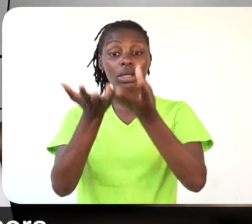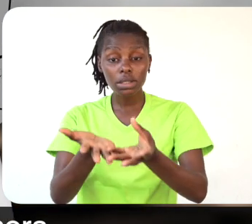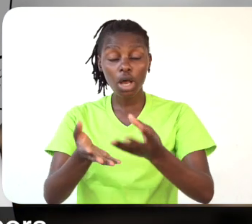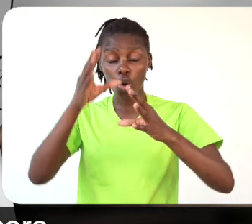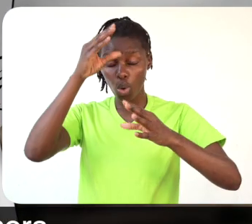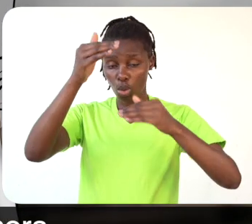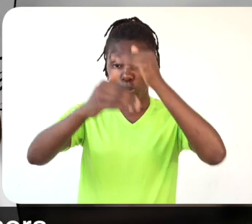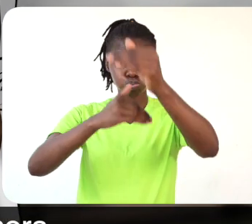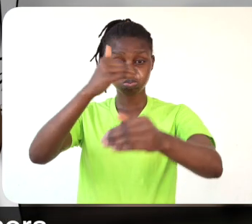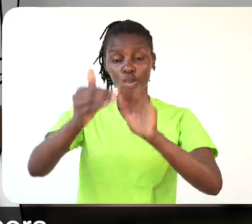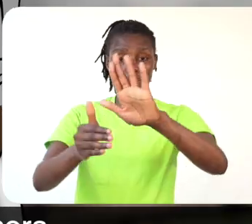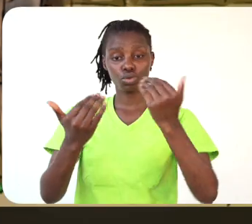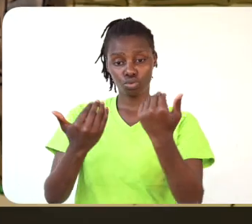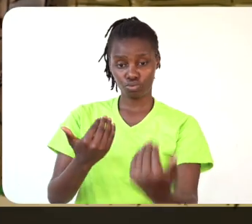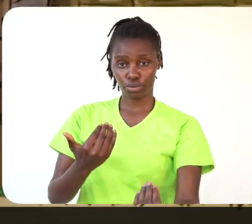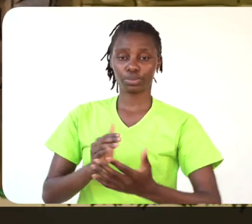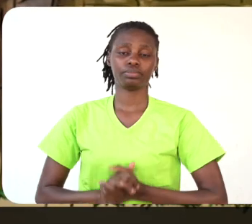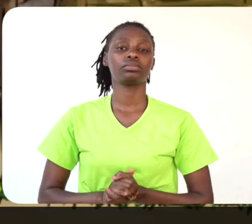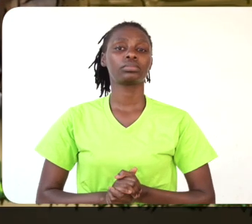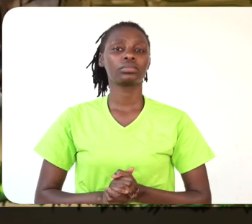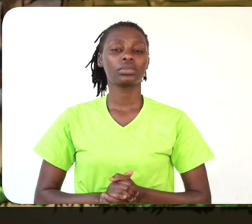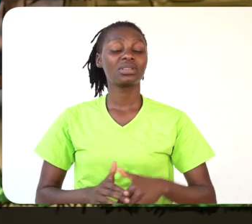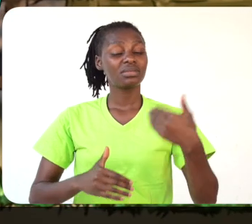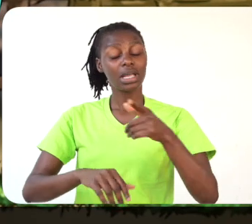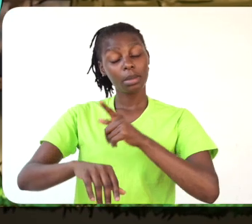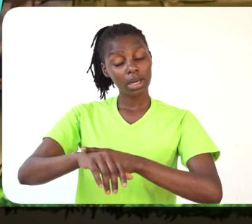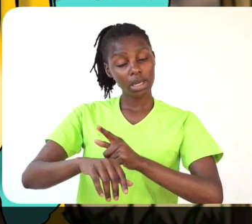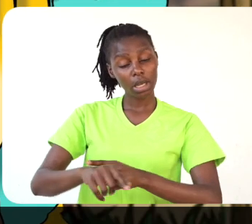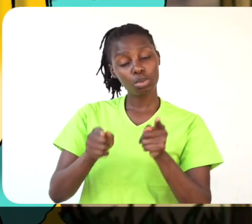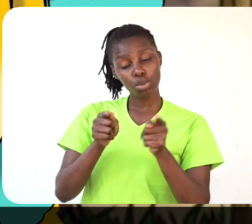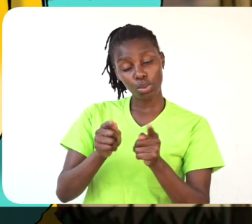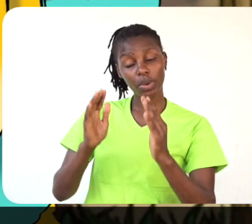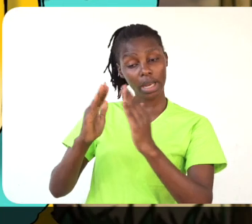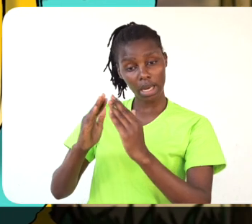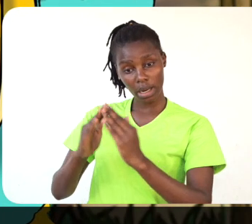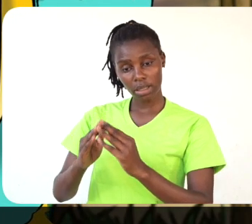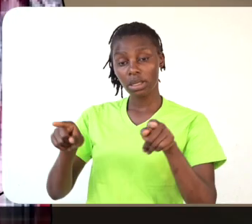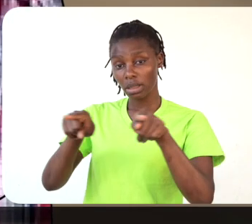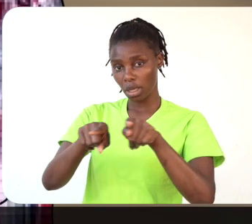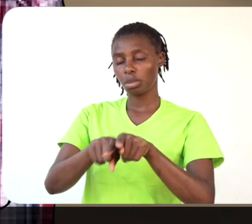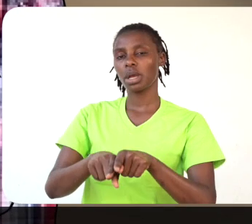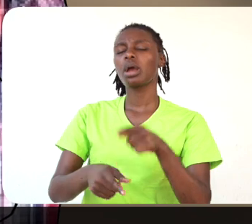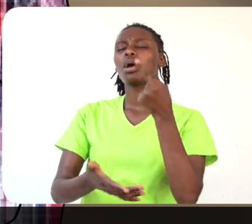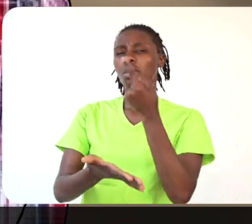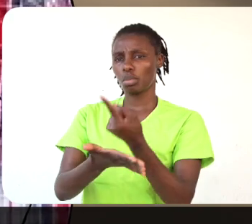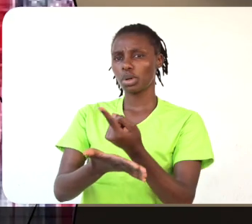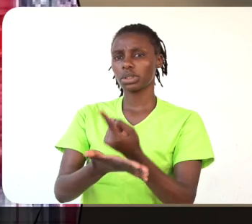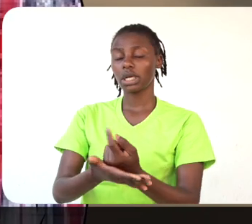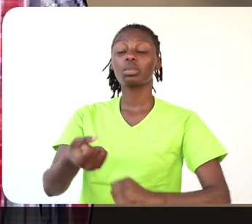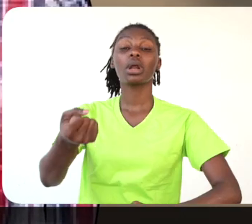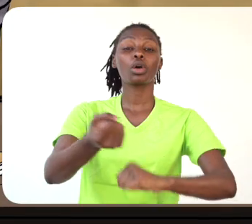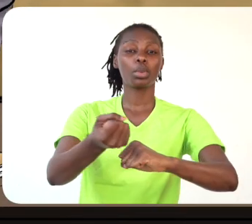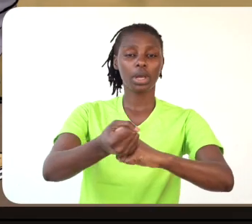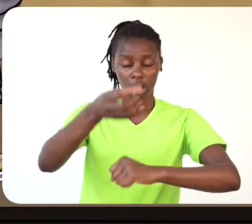aprendizagem do seu filho e da sua filha. Dar um tempo ao seu filho ou filha em casa também é uma forma